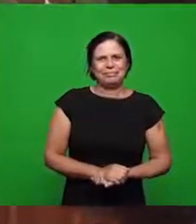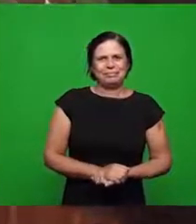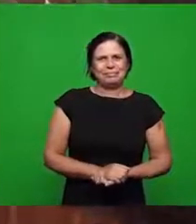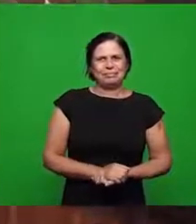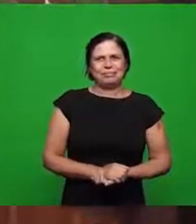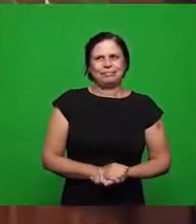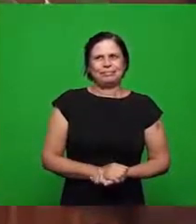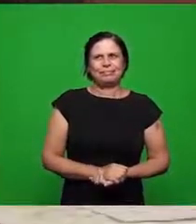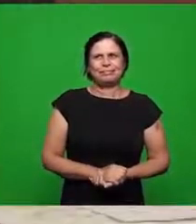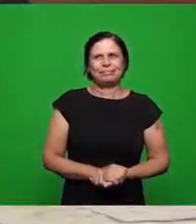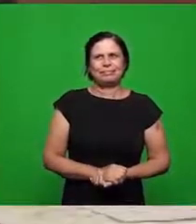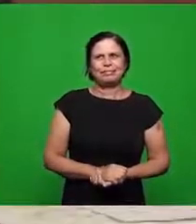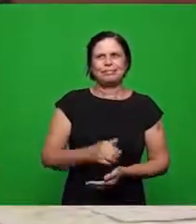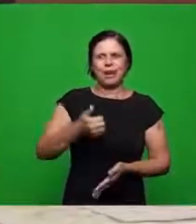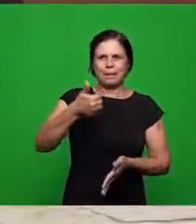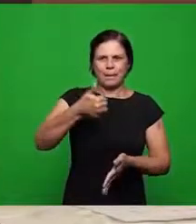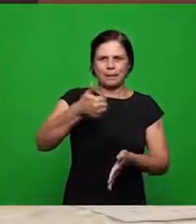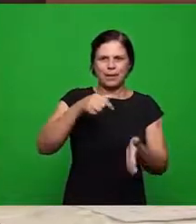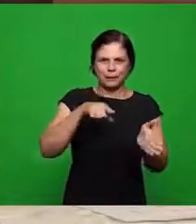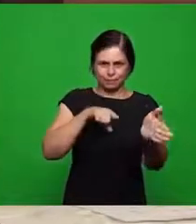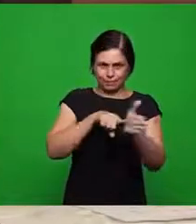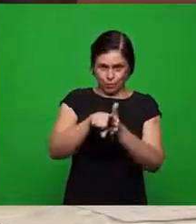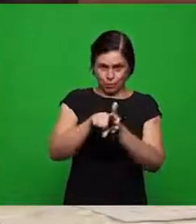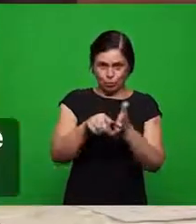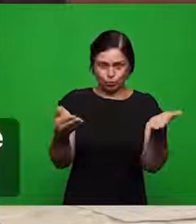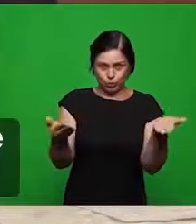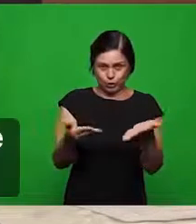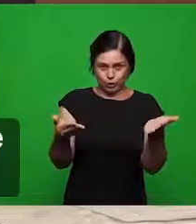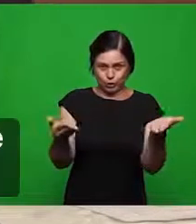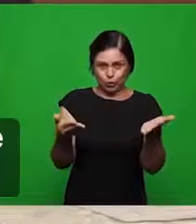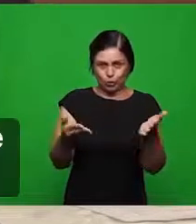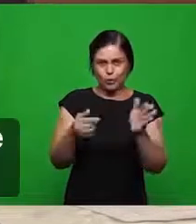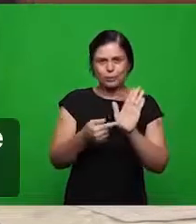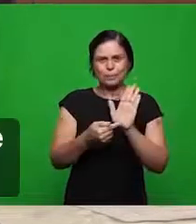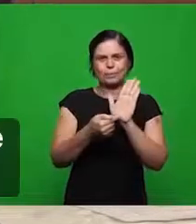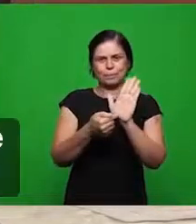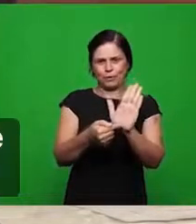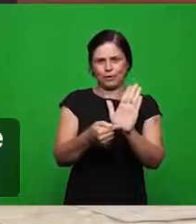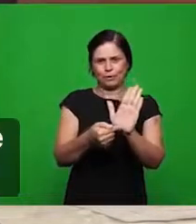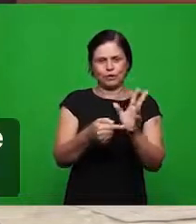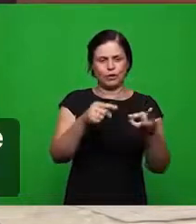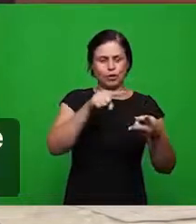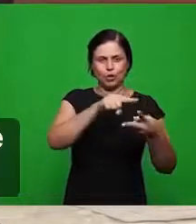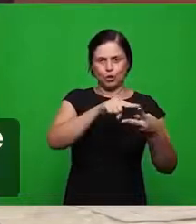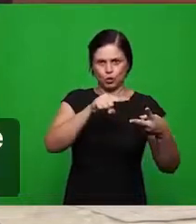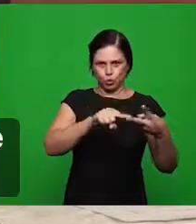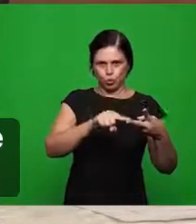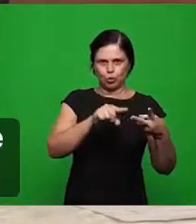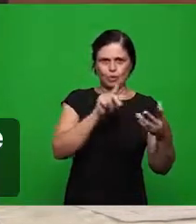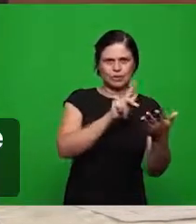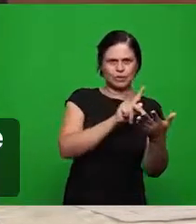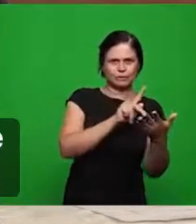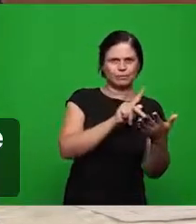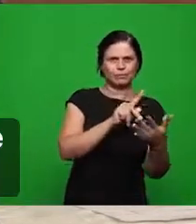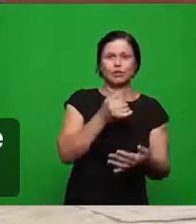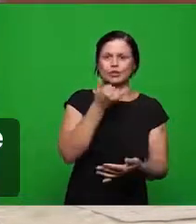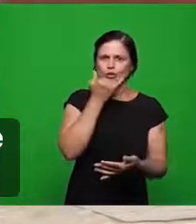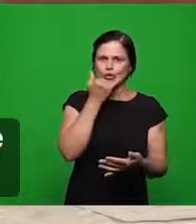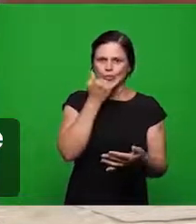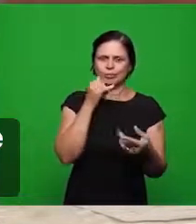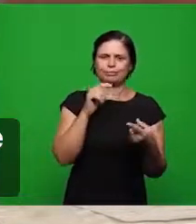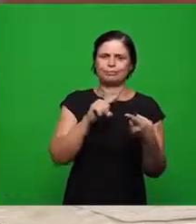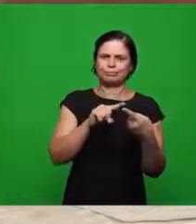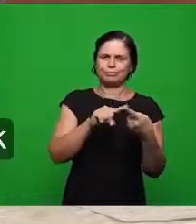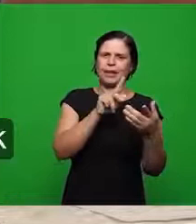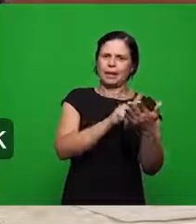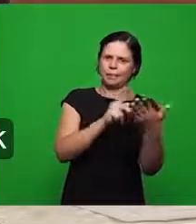na primeira pergunta dessa manhã vai ser a respeito das duas parábolas a parábola da parábola